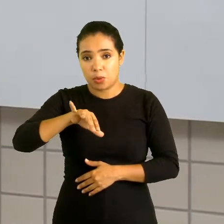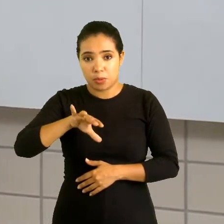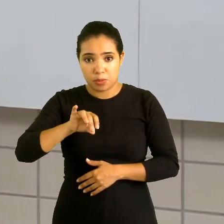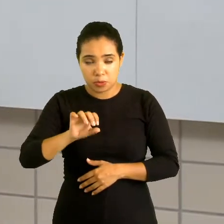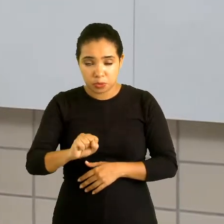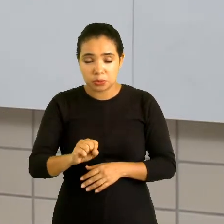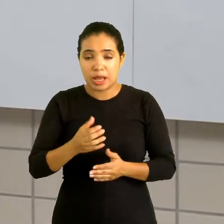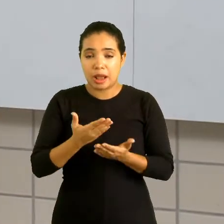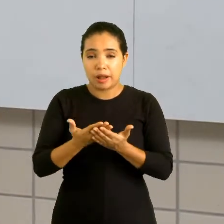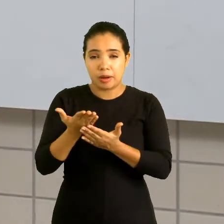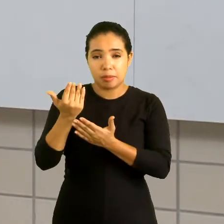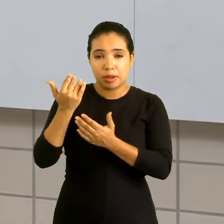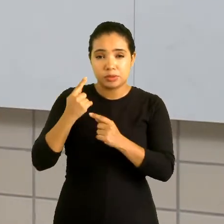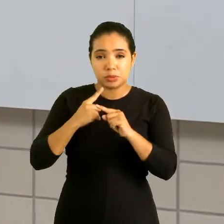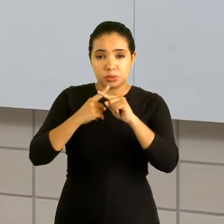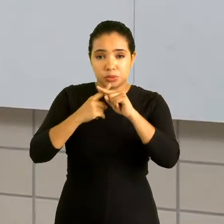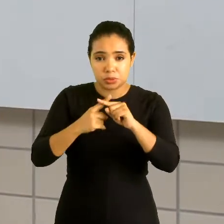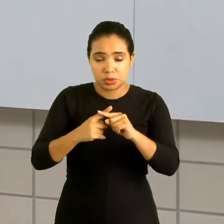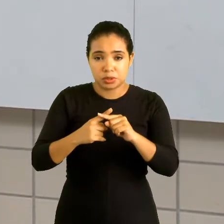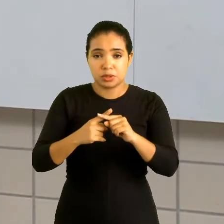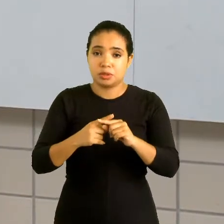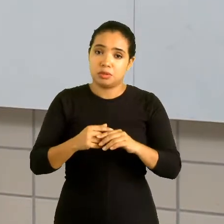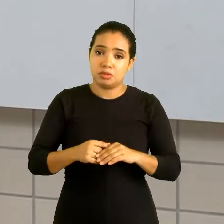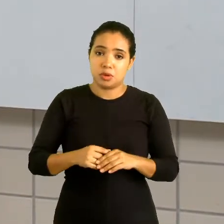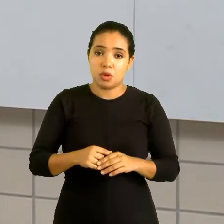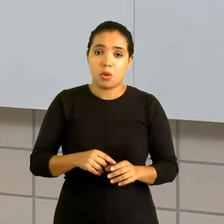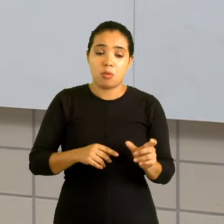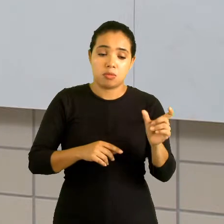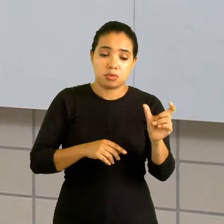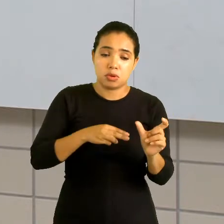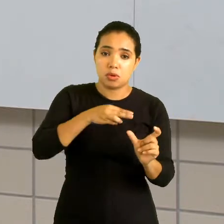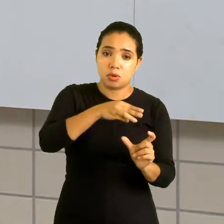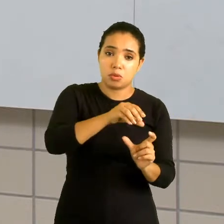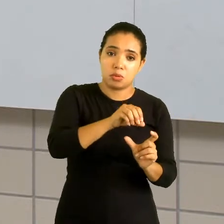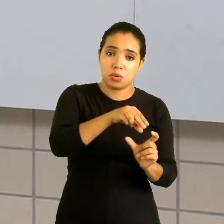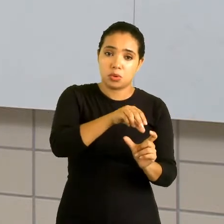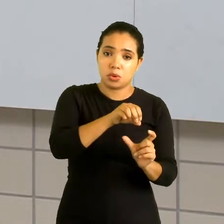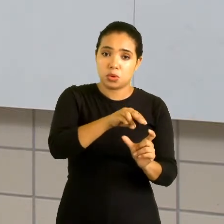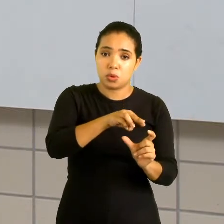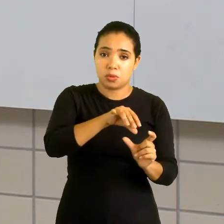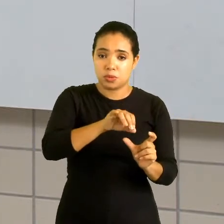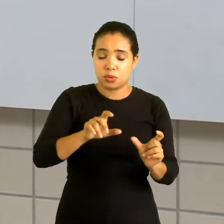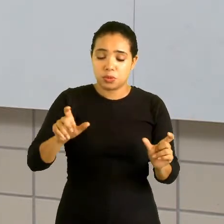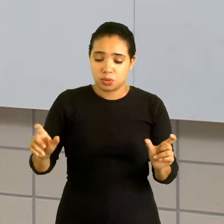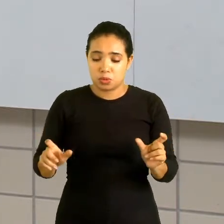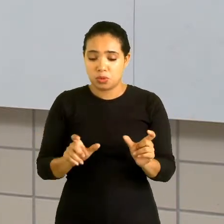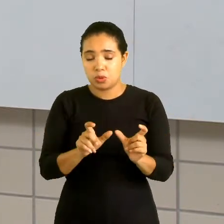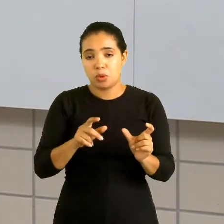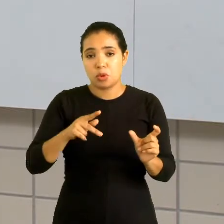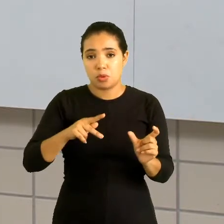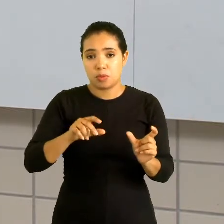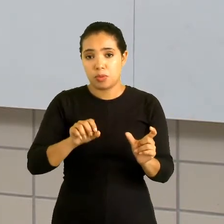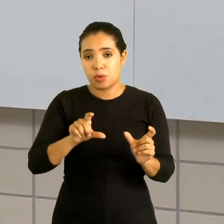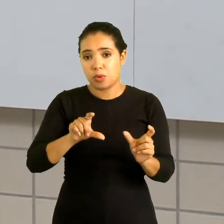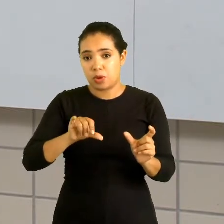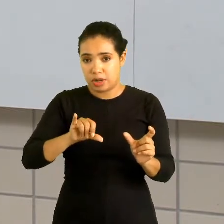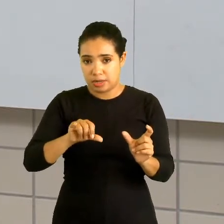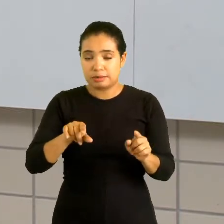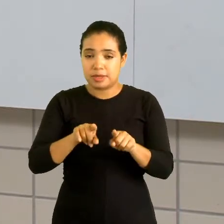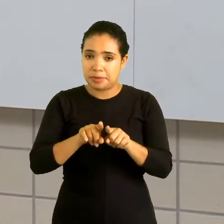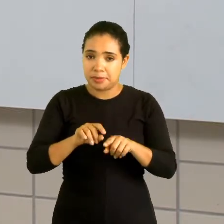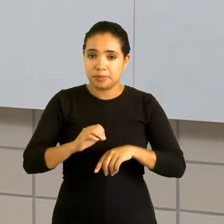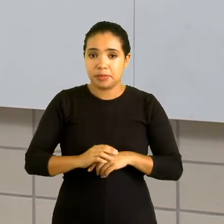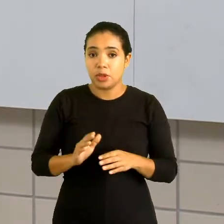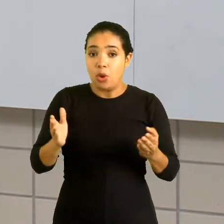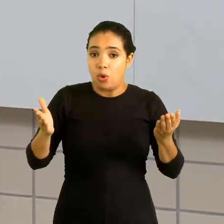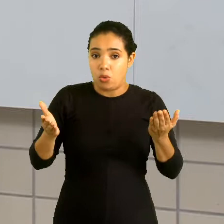sobre multiplicação tanto entre um monômio por um polinômio quanto entre polinômios. Hoje nós